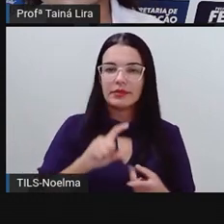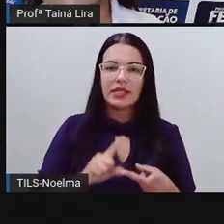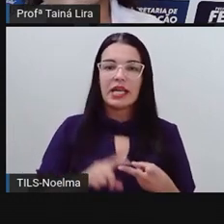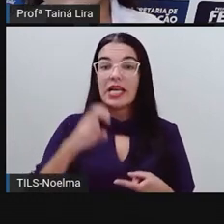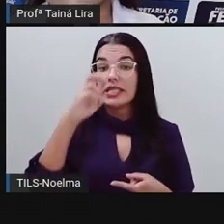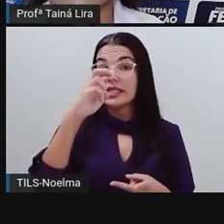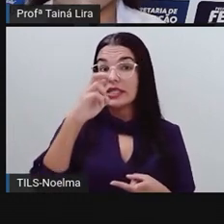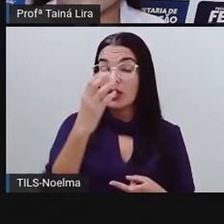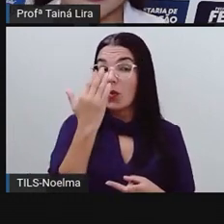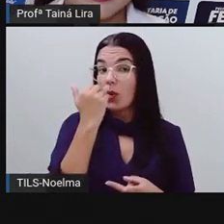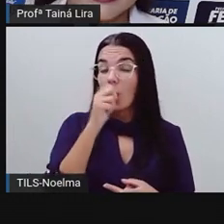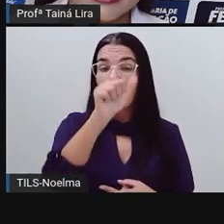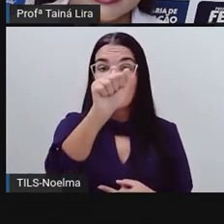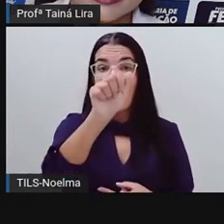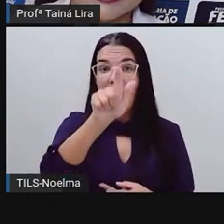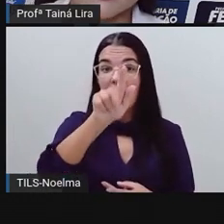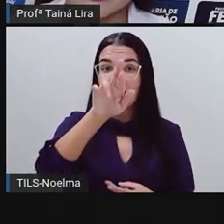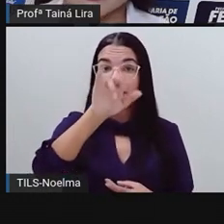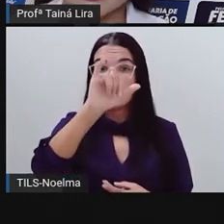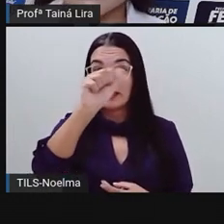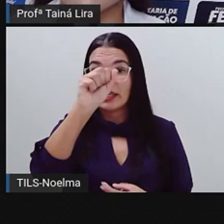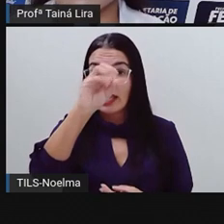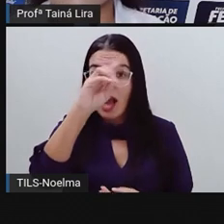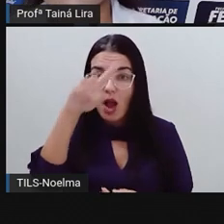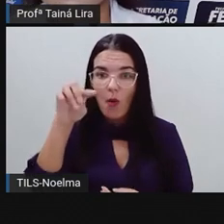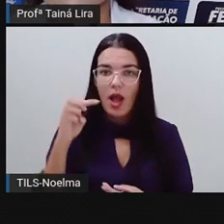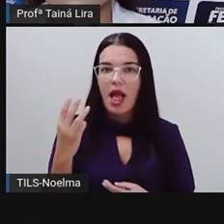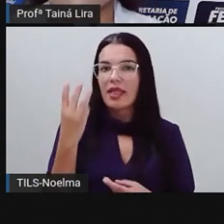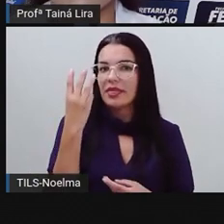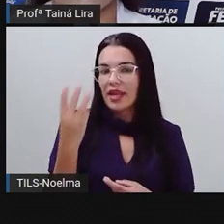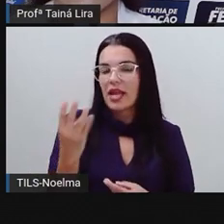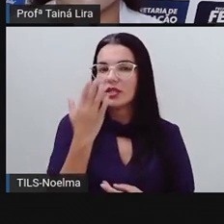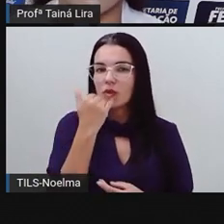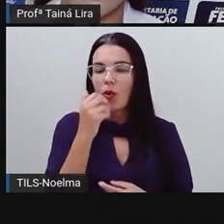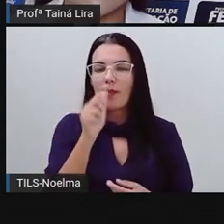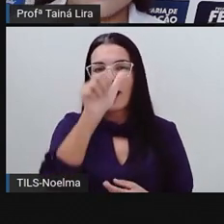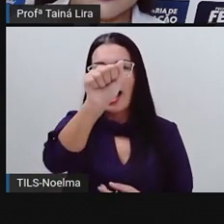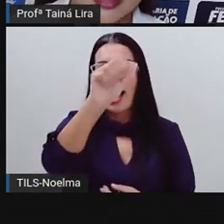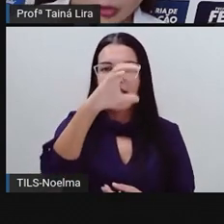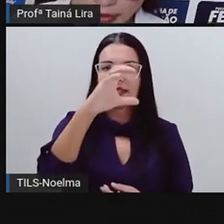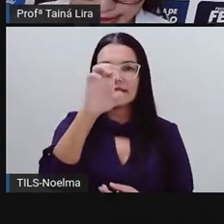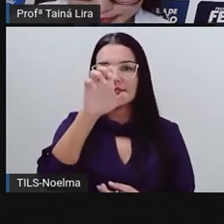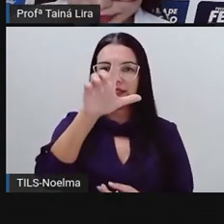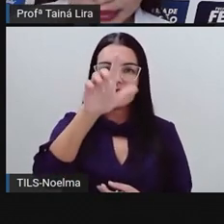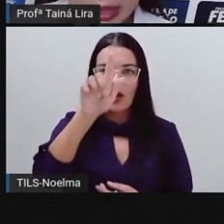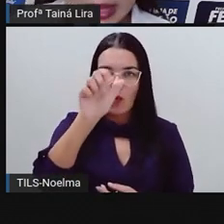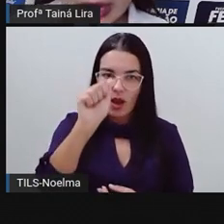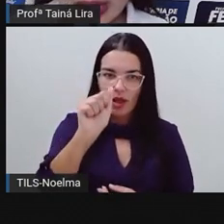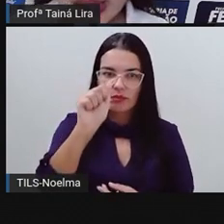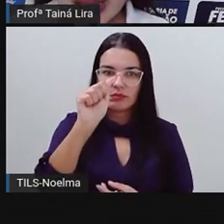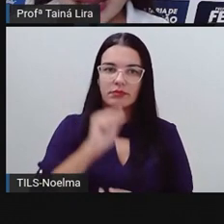Cinco me disseram que comem agrião. E três me disseram que comem acelga.